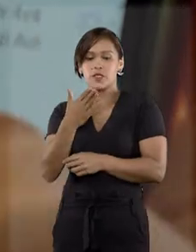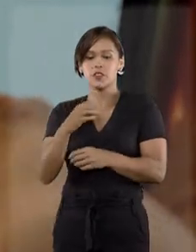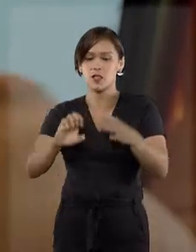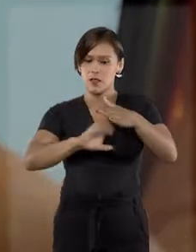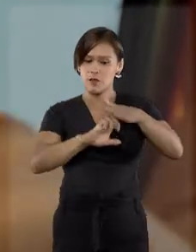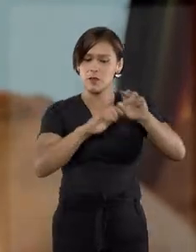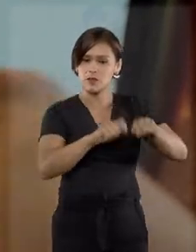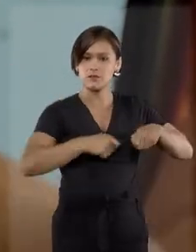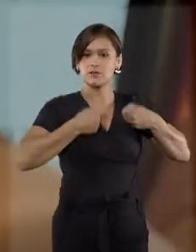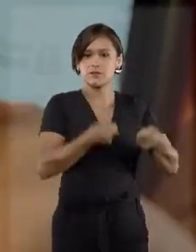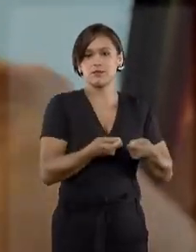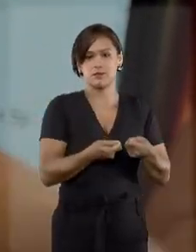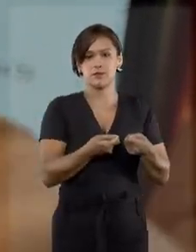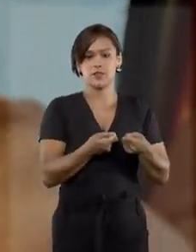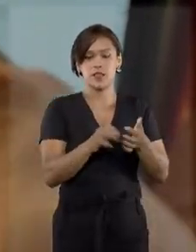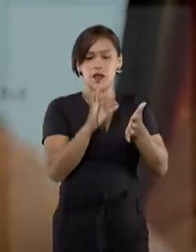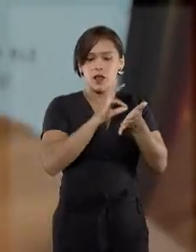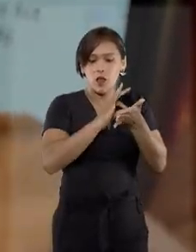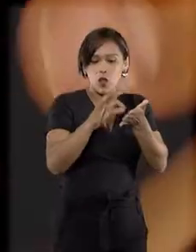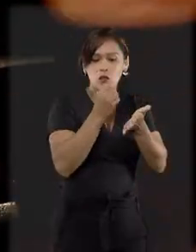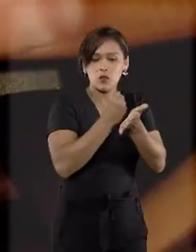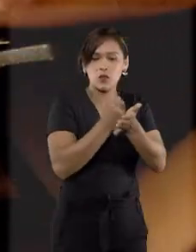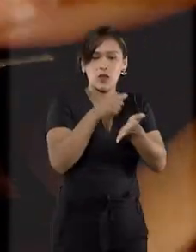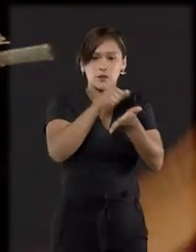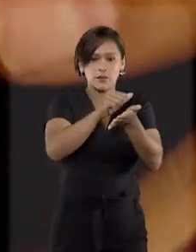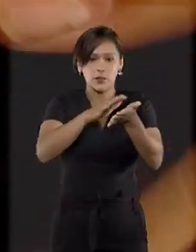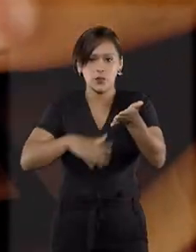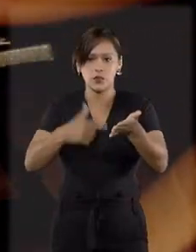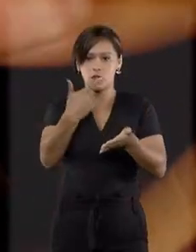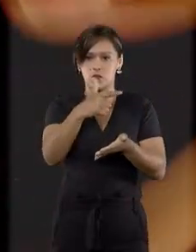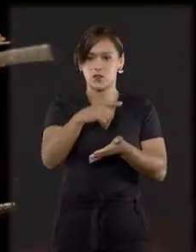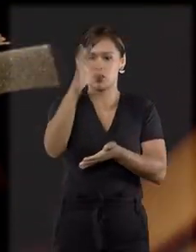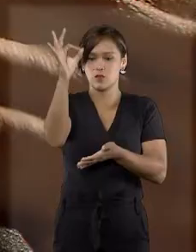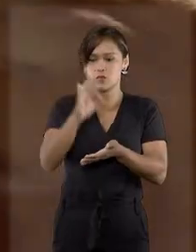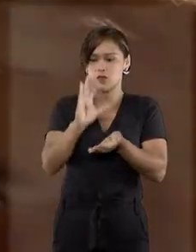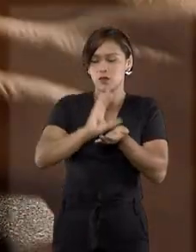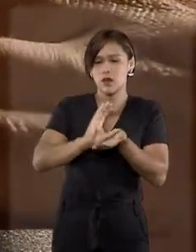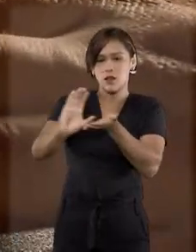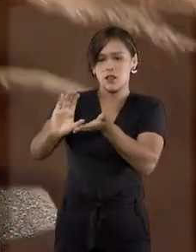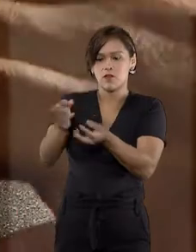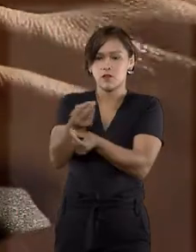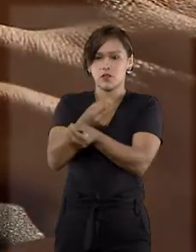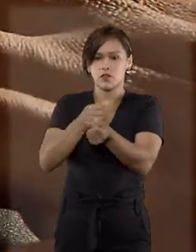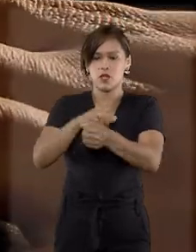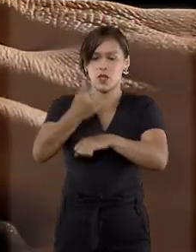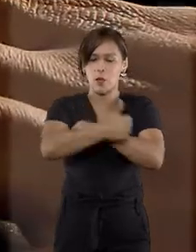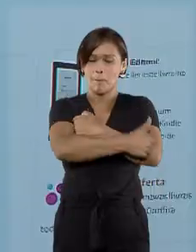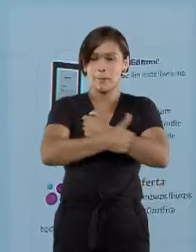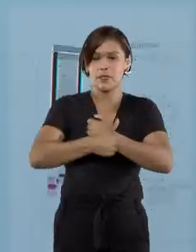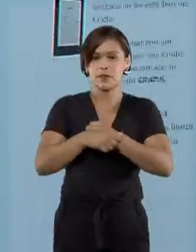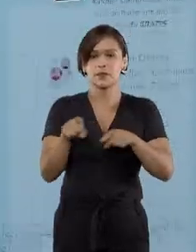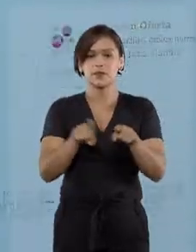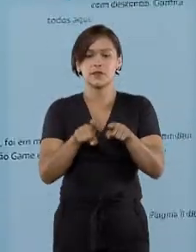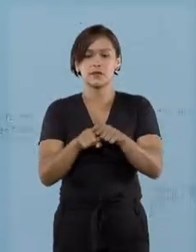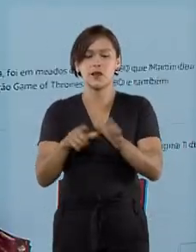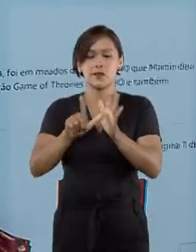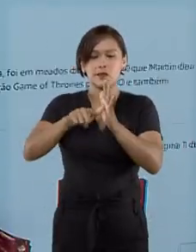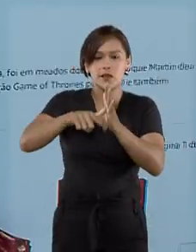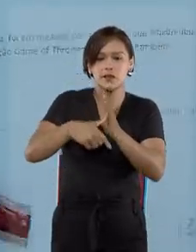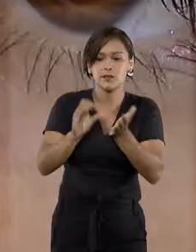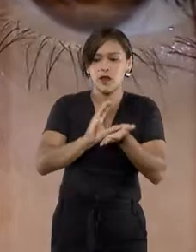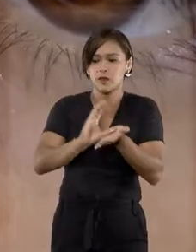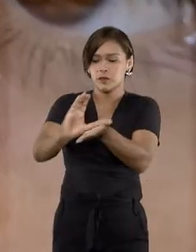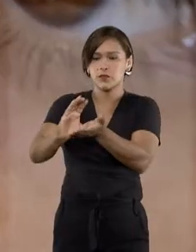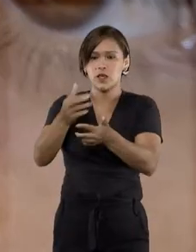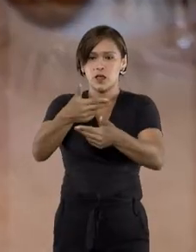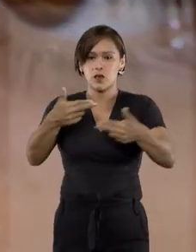que a empresa fosse obrigada a colocar em contrato multa de 2% e indenização por perdas e danos em caso de atraso na